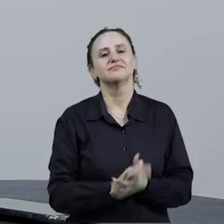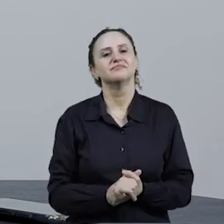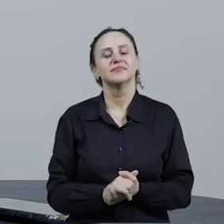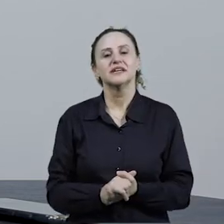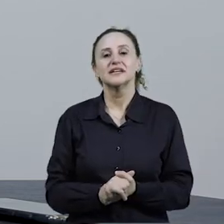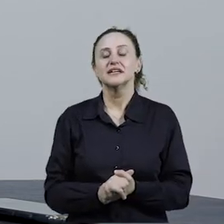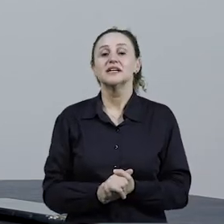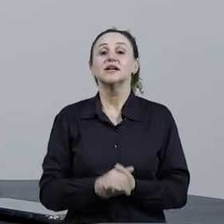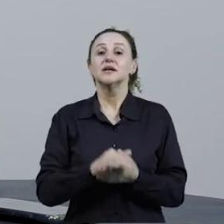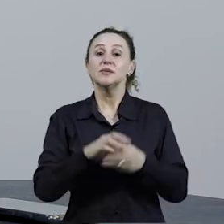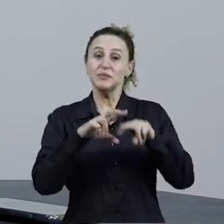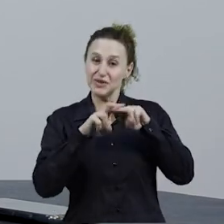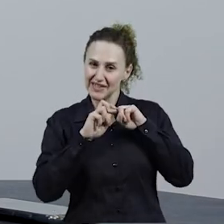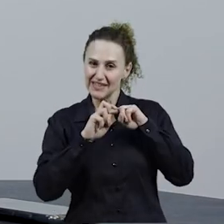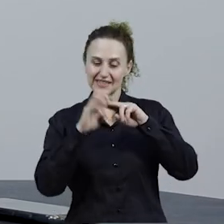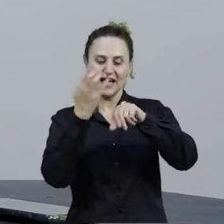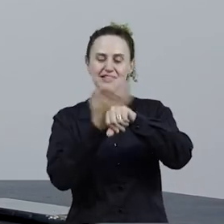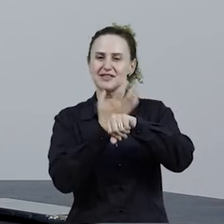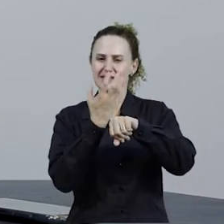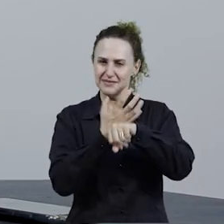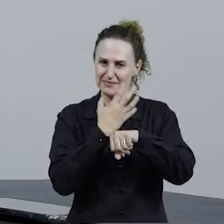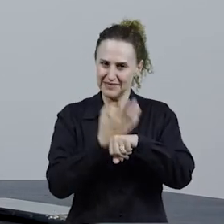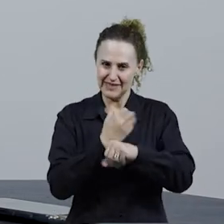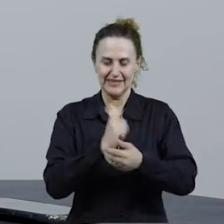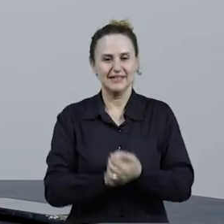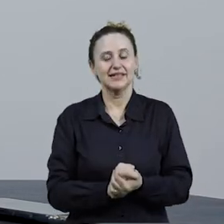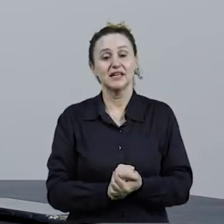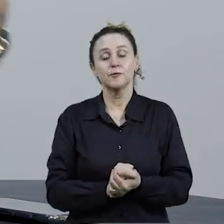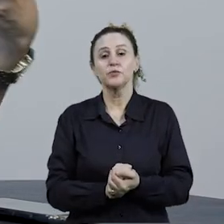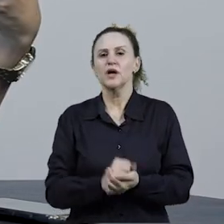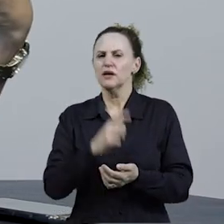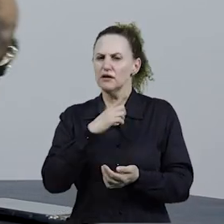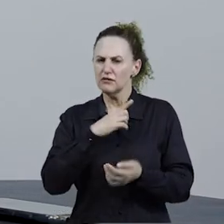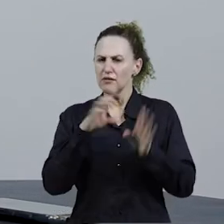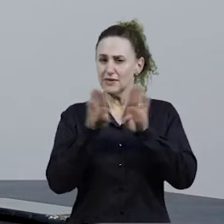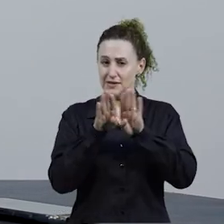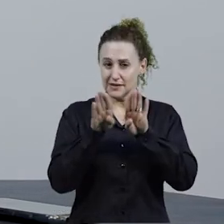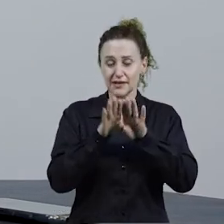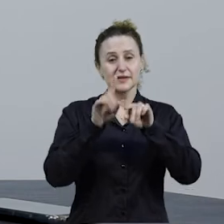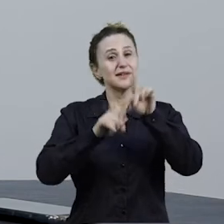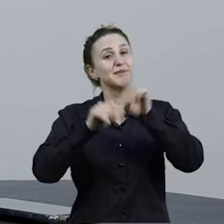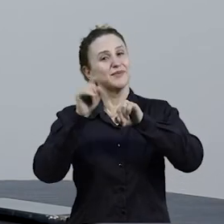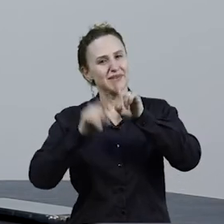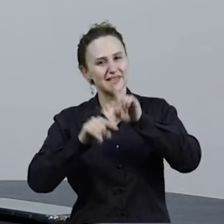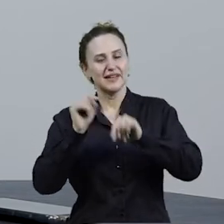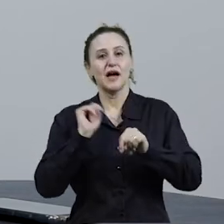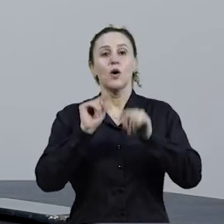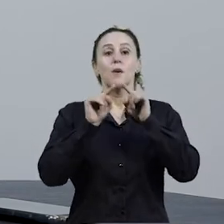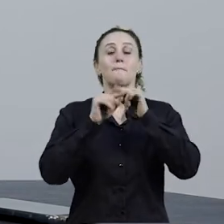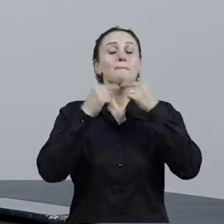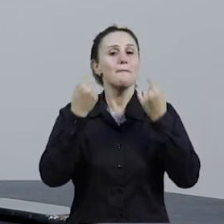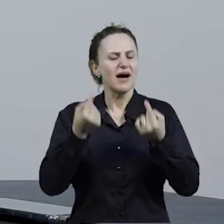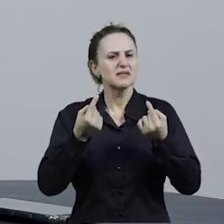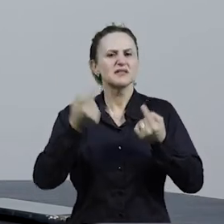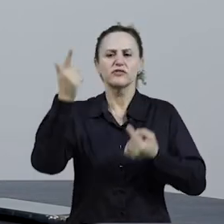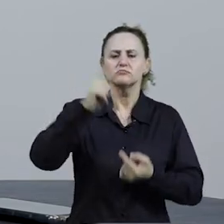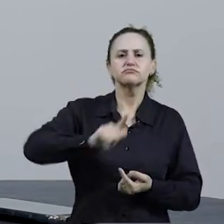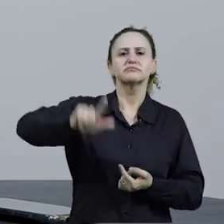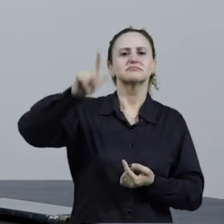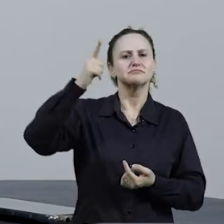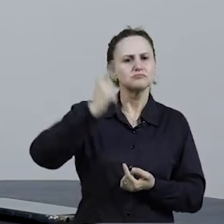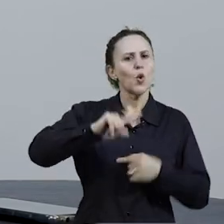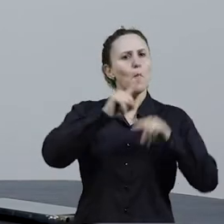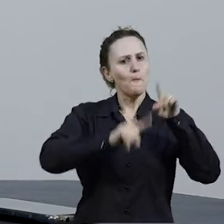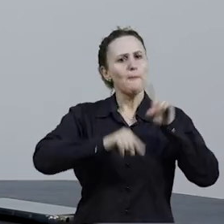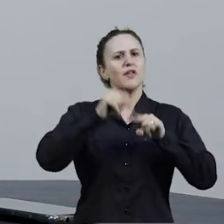as outras, né? Então, por isso que é uma disciplina que, apesar de parecer que tem bastante material, são materiais que se repetem, né? Que vão